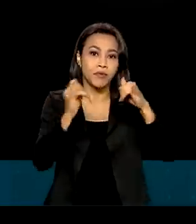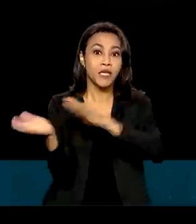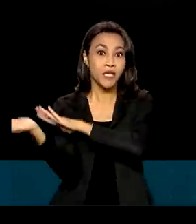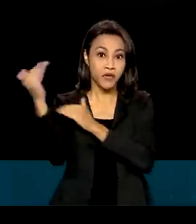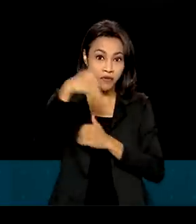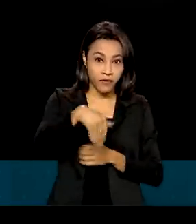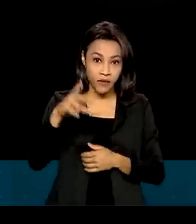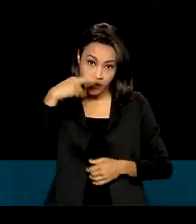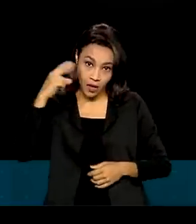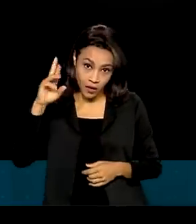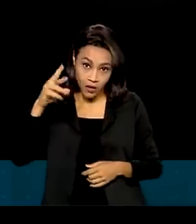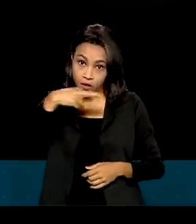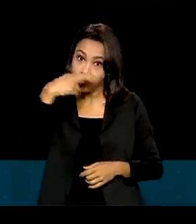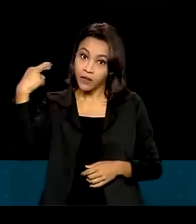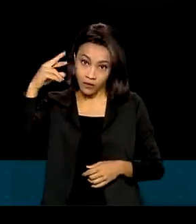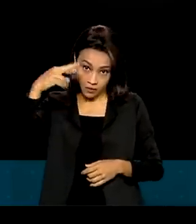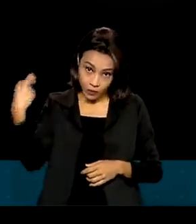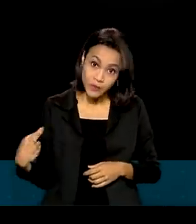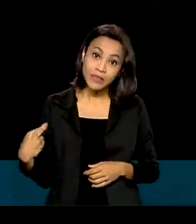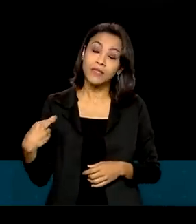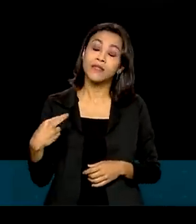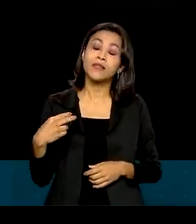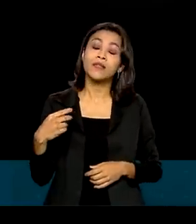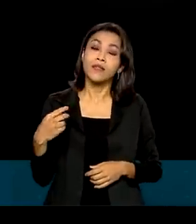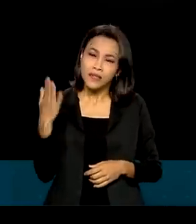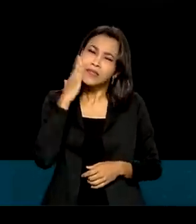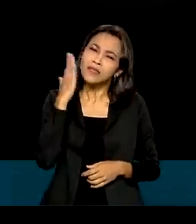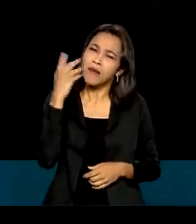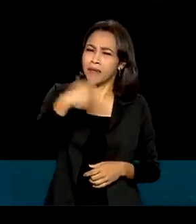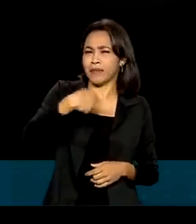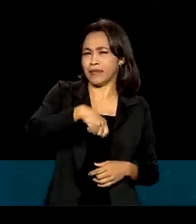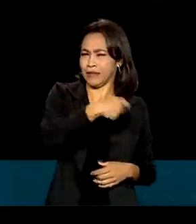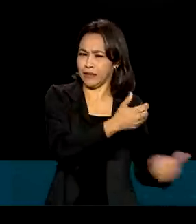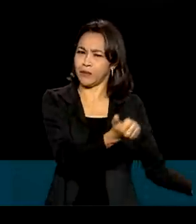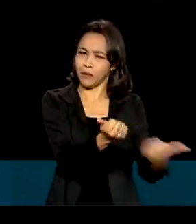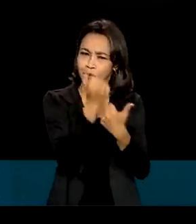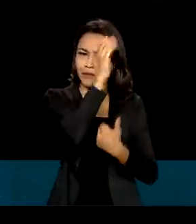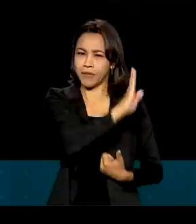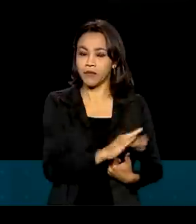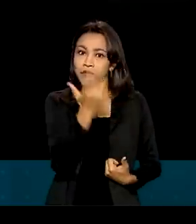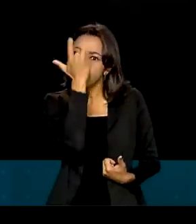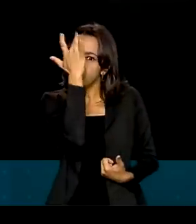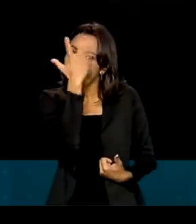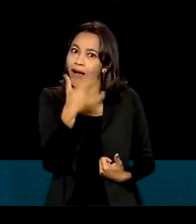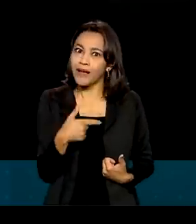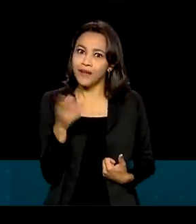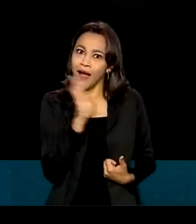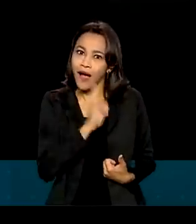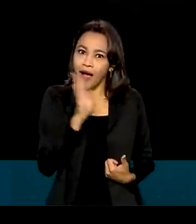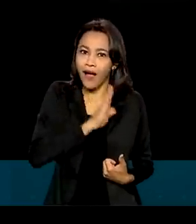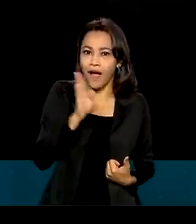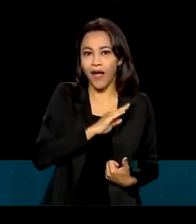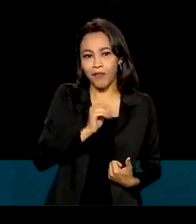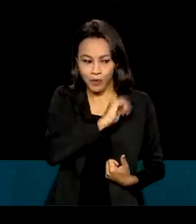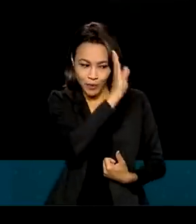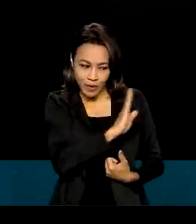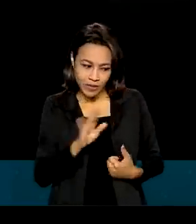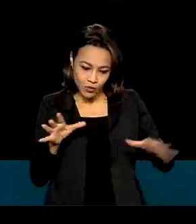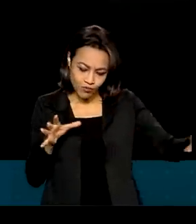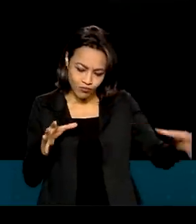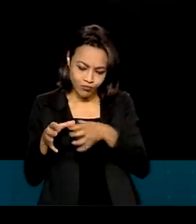sabem que precisam do Brasil. Então, deve ser mais rápido o nosso acesso ao OCDE, deve ser mais rápido fechar o acordo